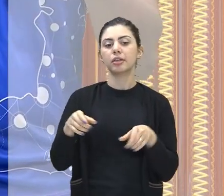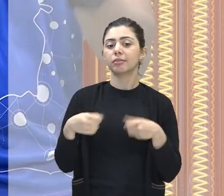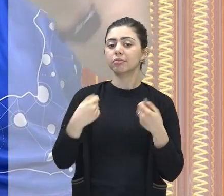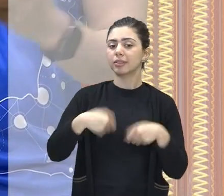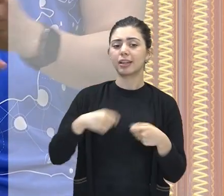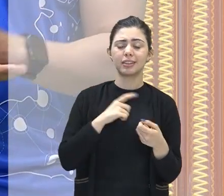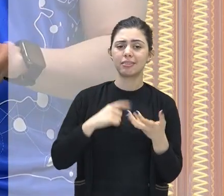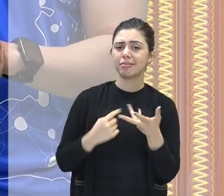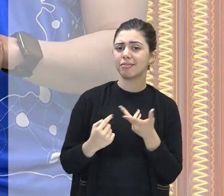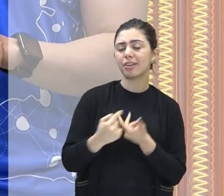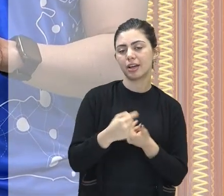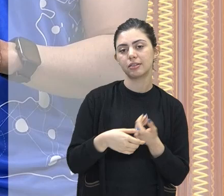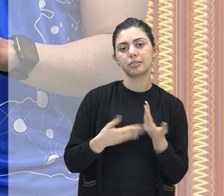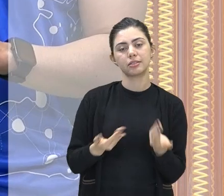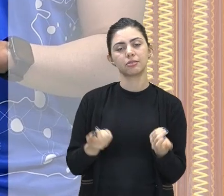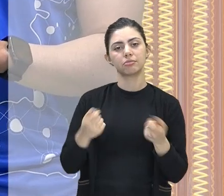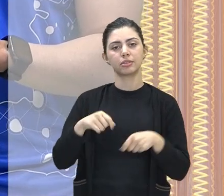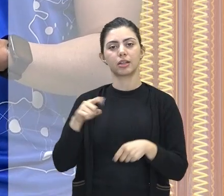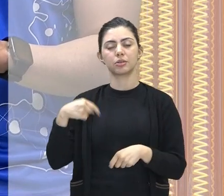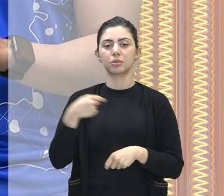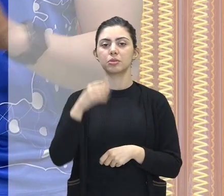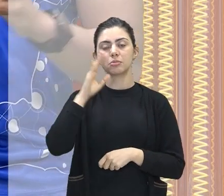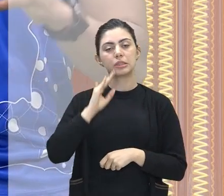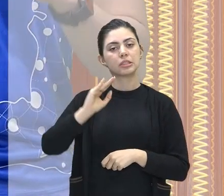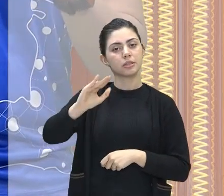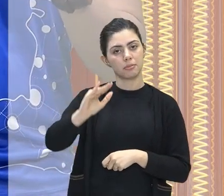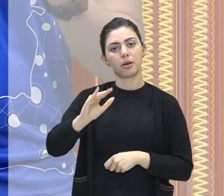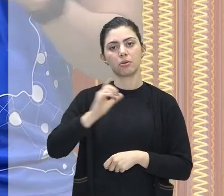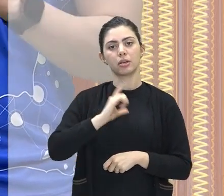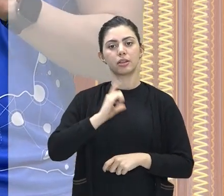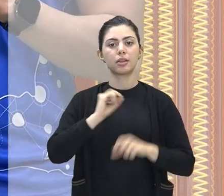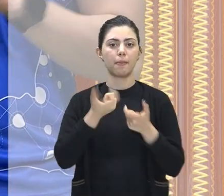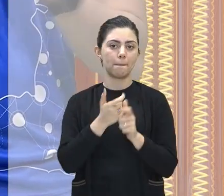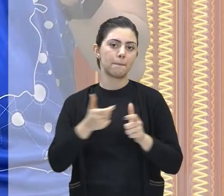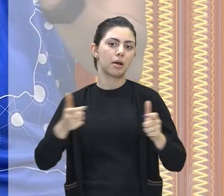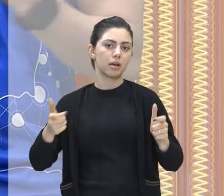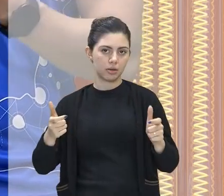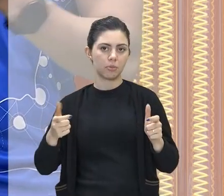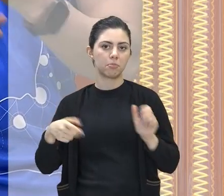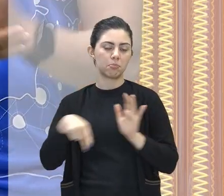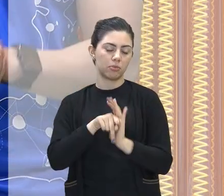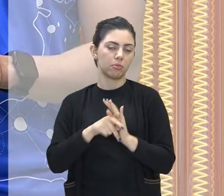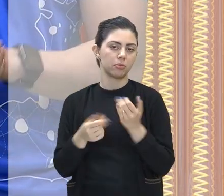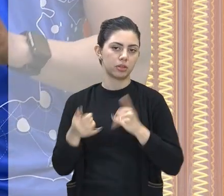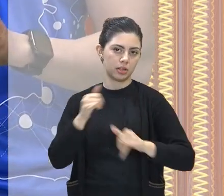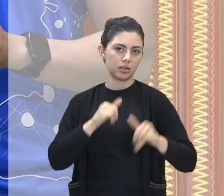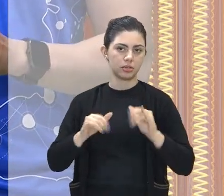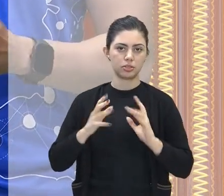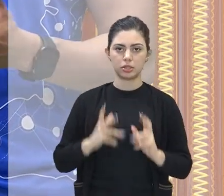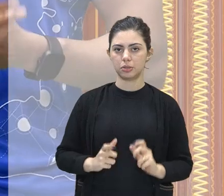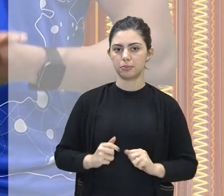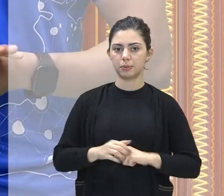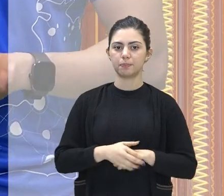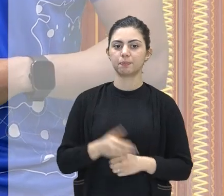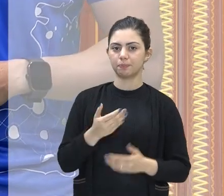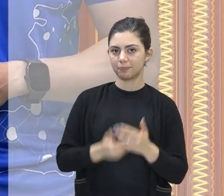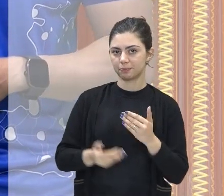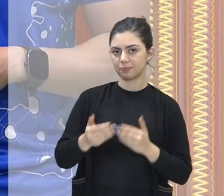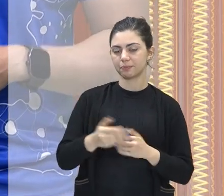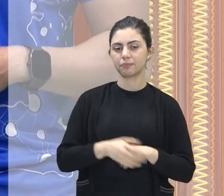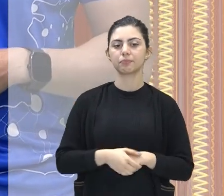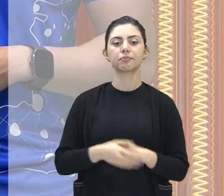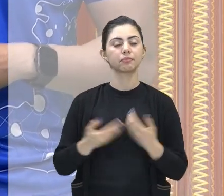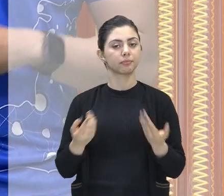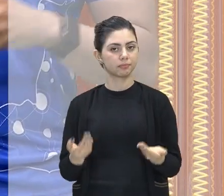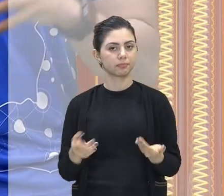que poderia dar para a gente um lugar de destaque no que diz respeito a uma matriz energética mais limpa. Dando continuidade, a gente